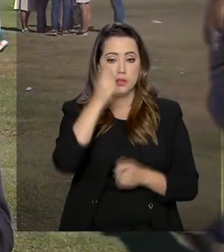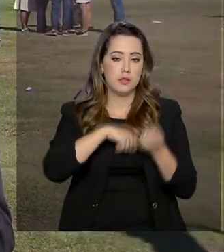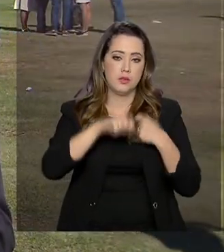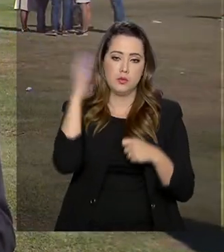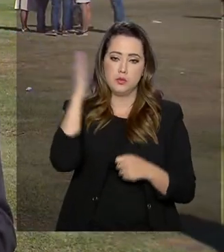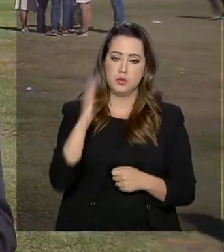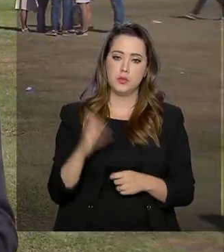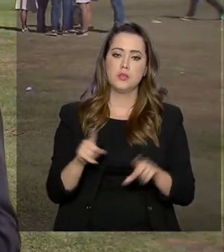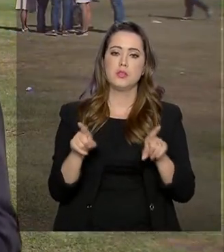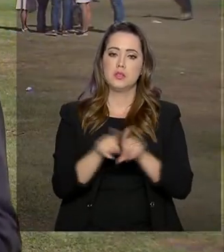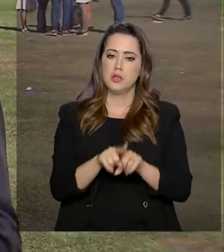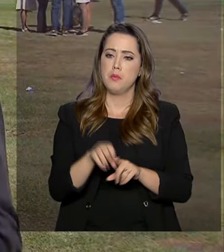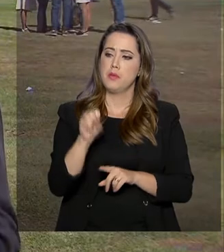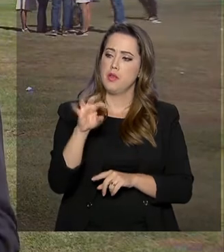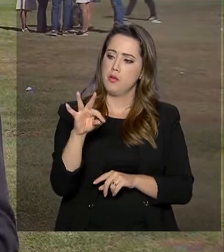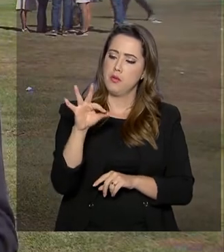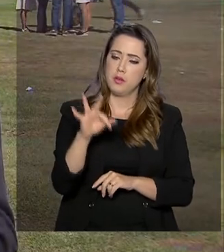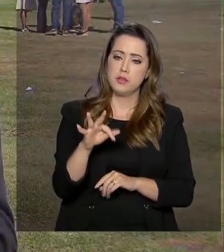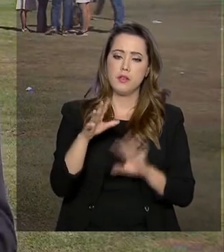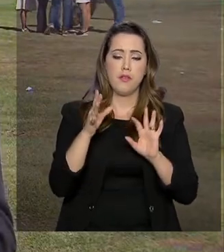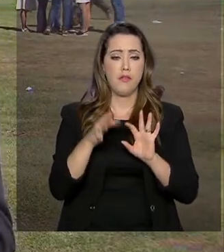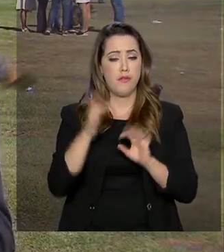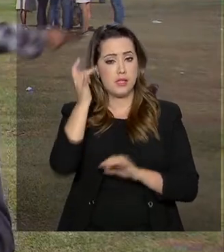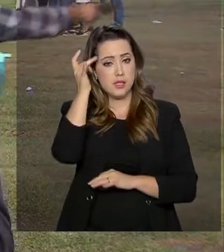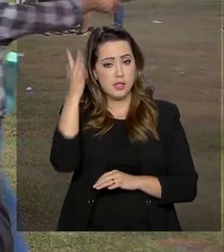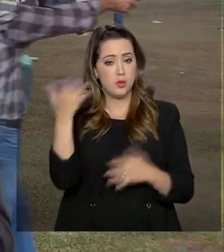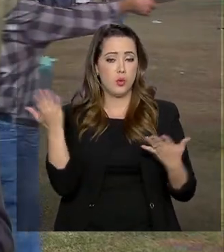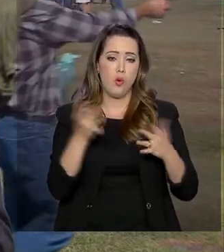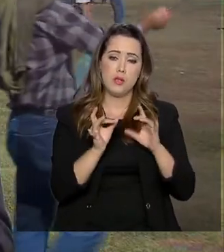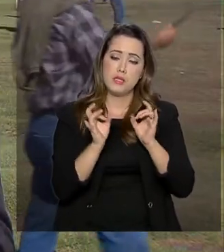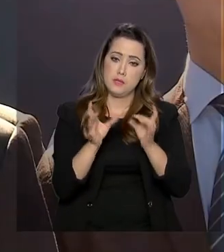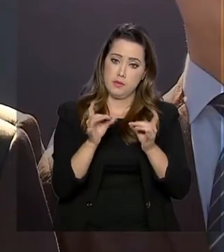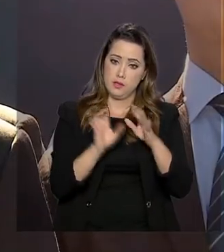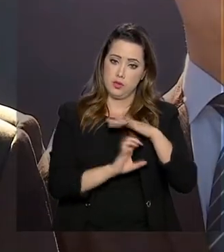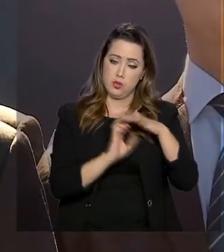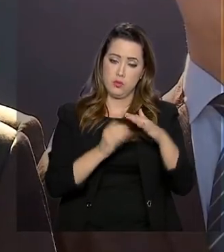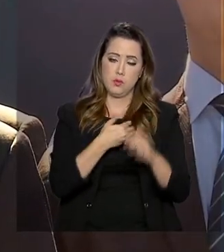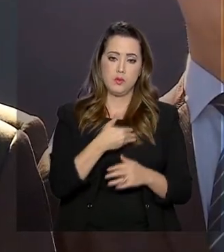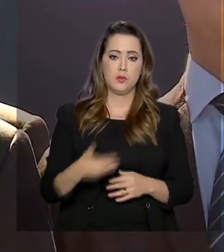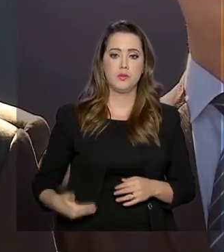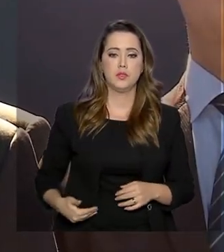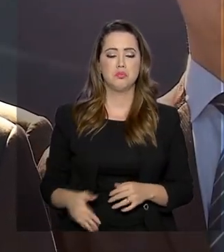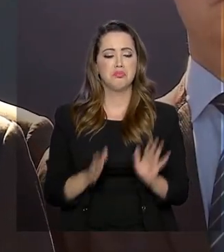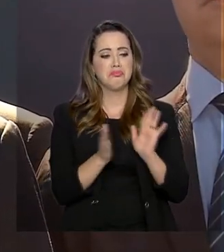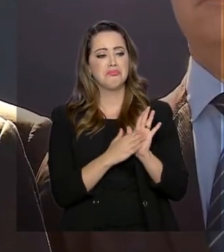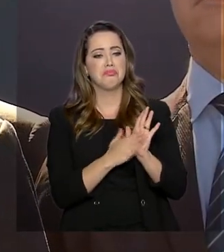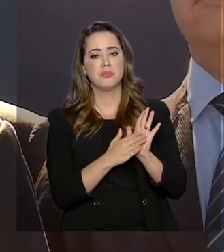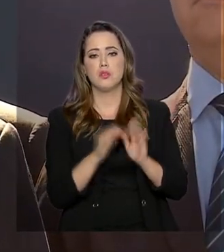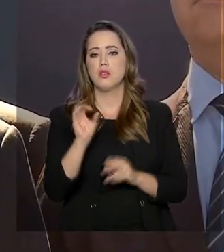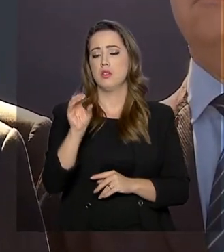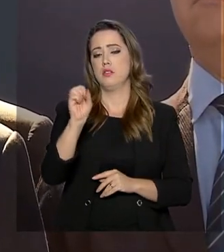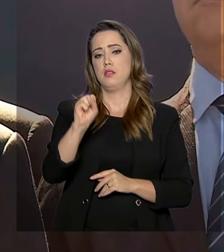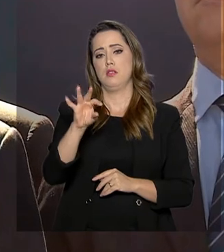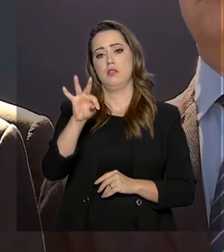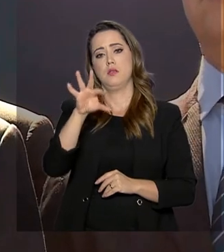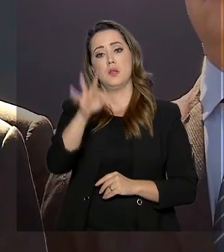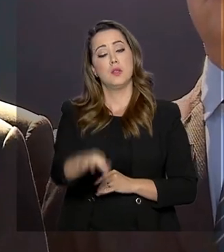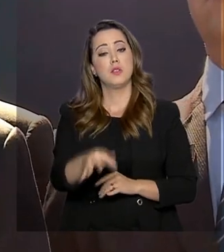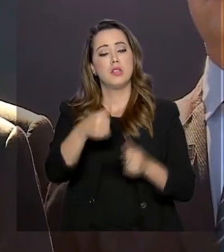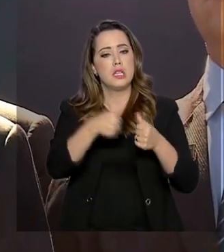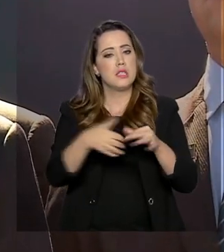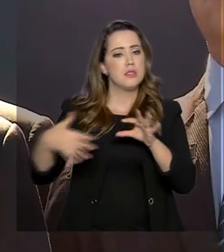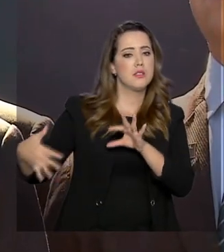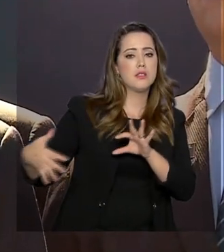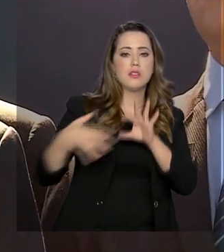decisão do Supremo, que facilitou o programa de privatizações do governo. Parabéns ao Supremo Tribunal Federal, que está em